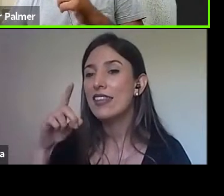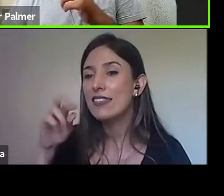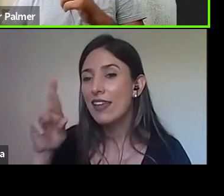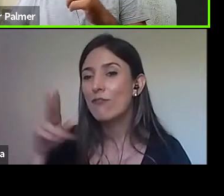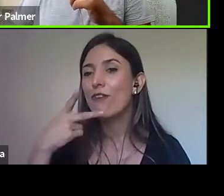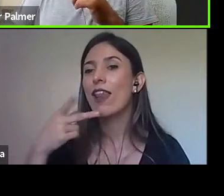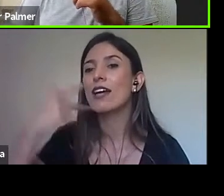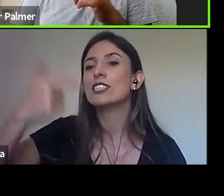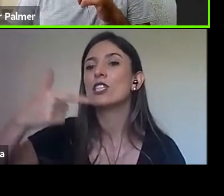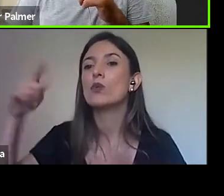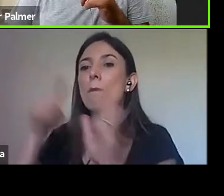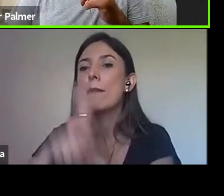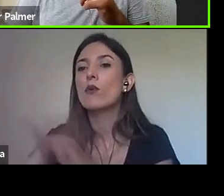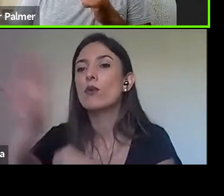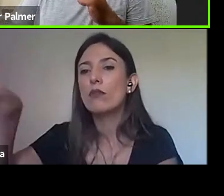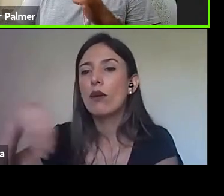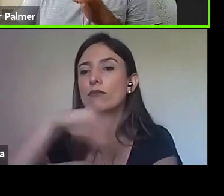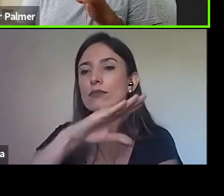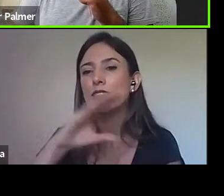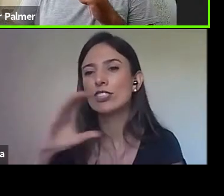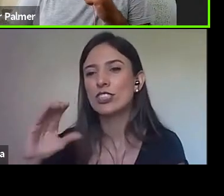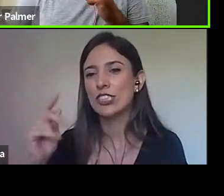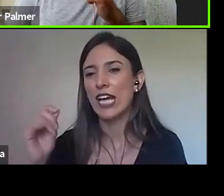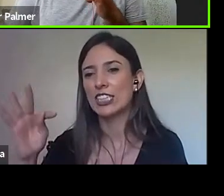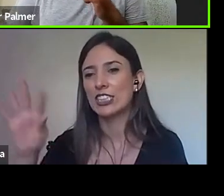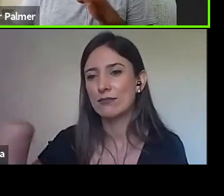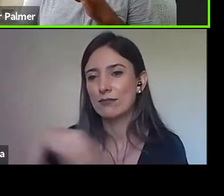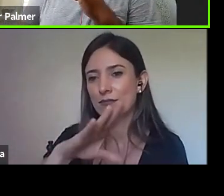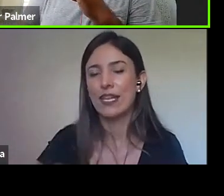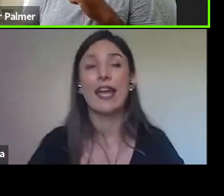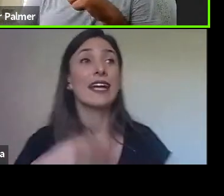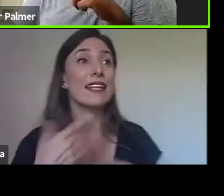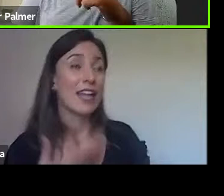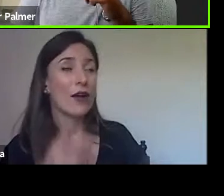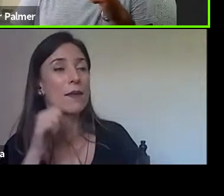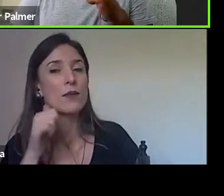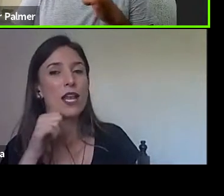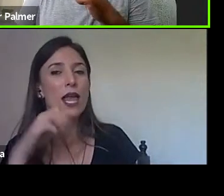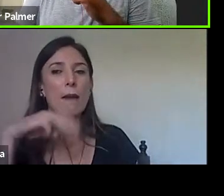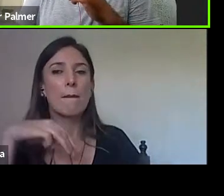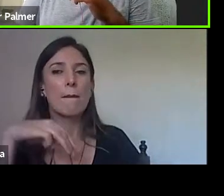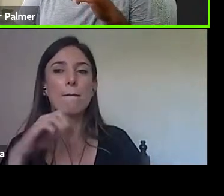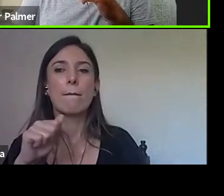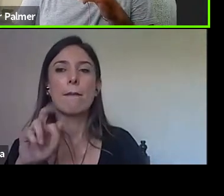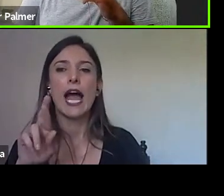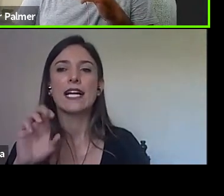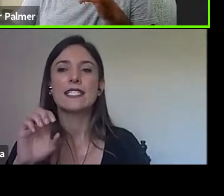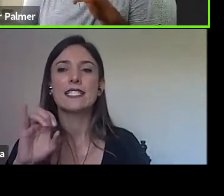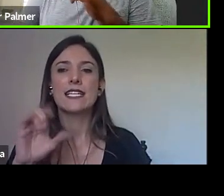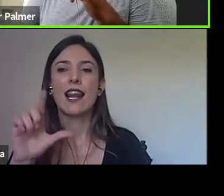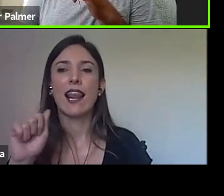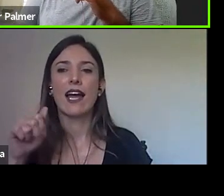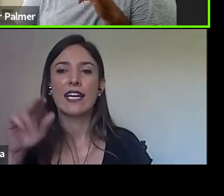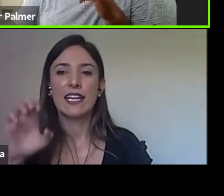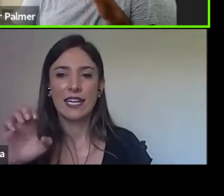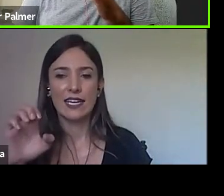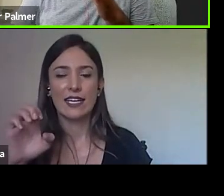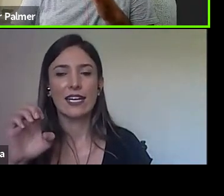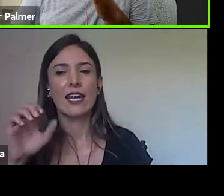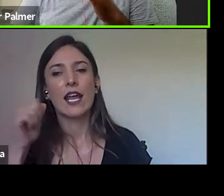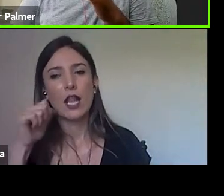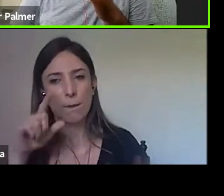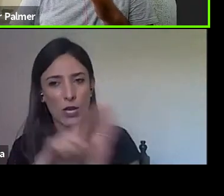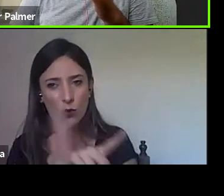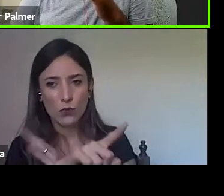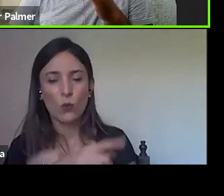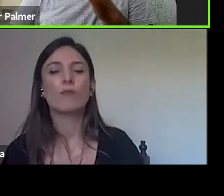Sim, uma pergunta da Marcilane Inácio. Ela gostaria de saber um